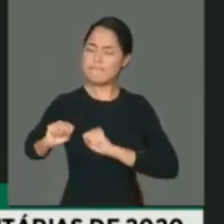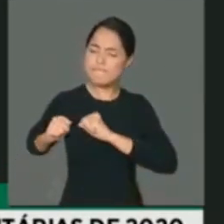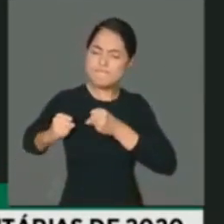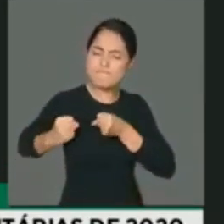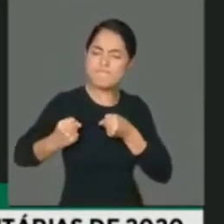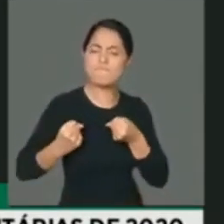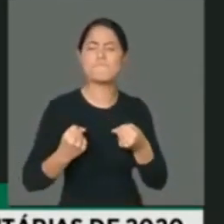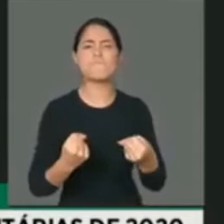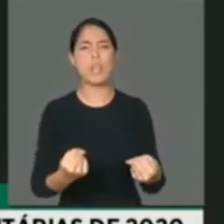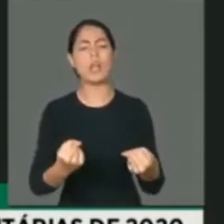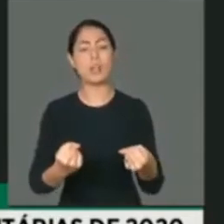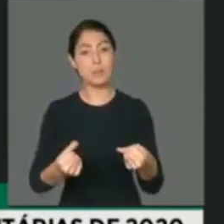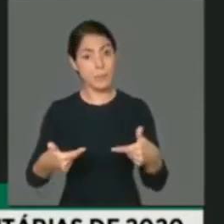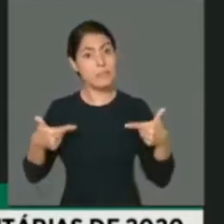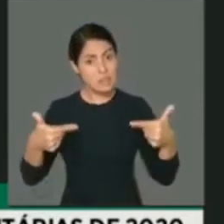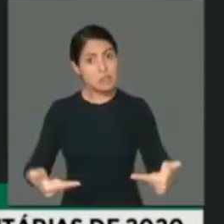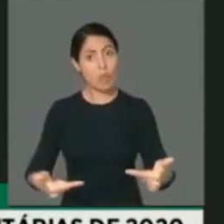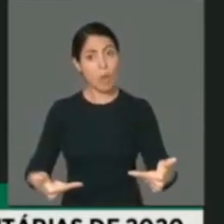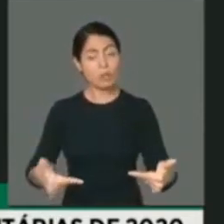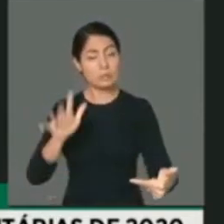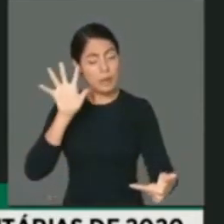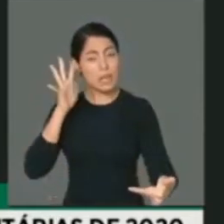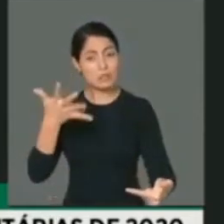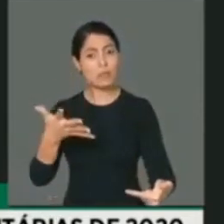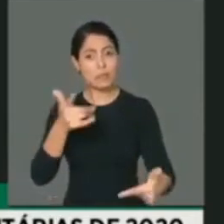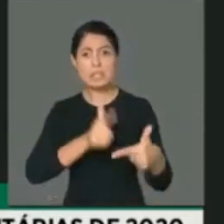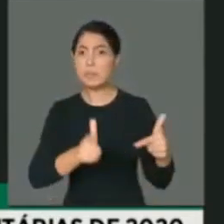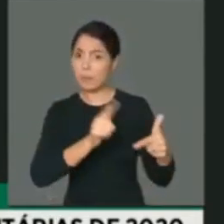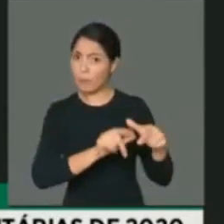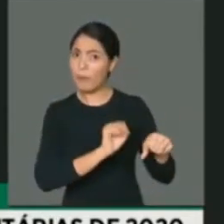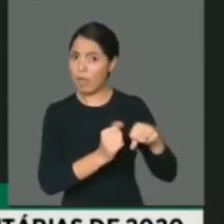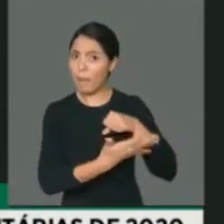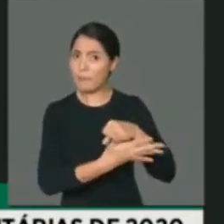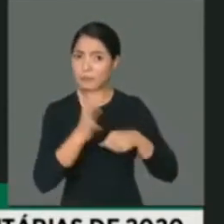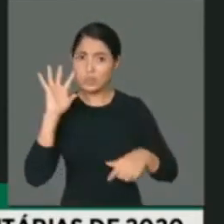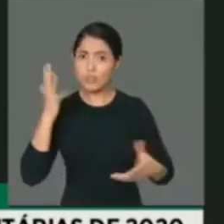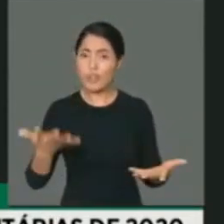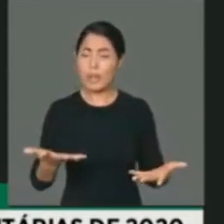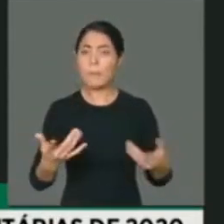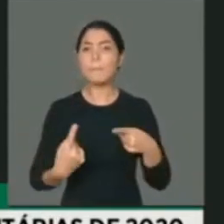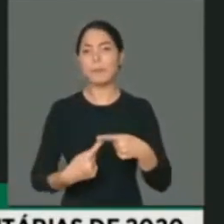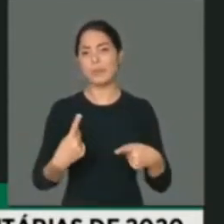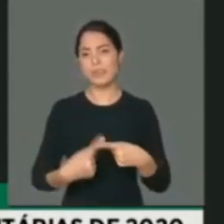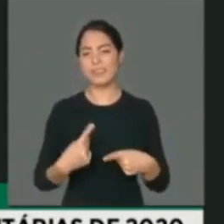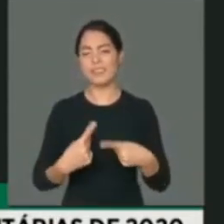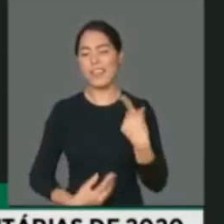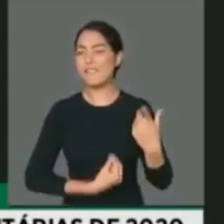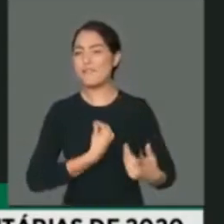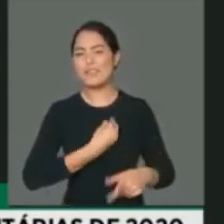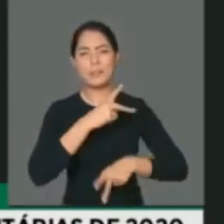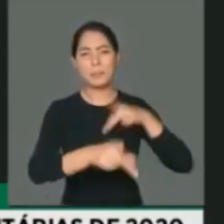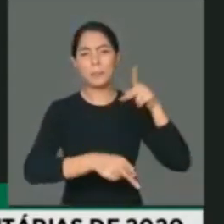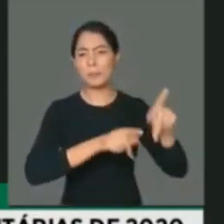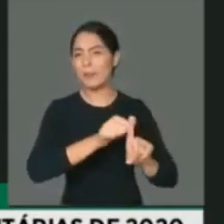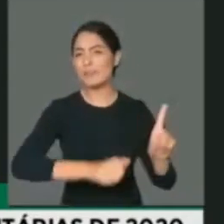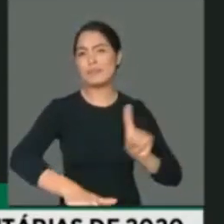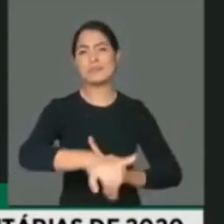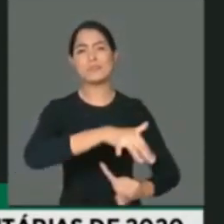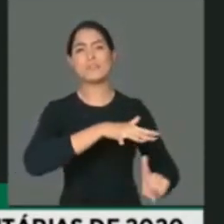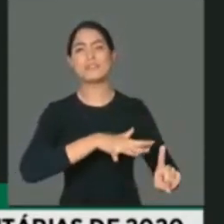que possam estar solucionando esse problema, fazendo com que a vida do cidadão, ela